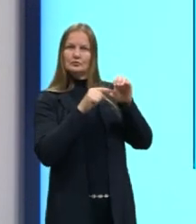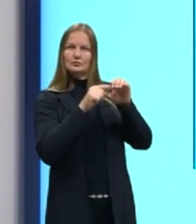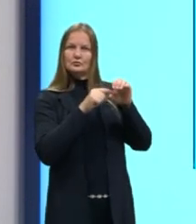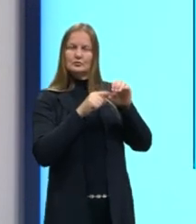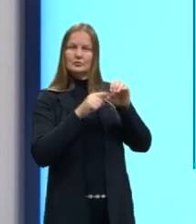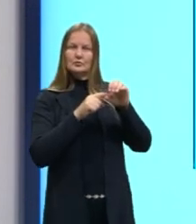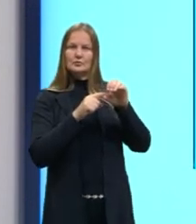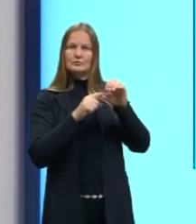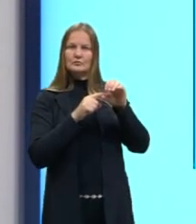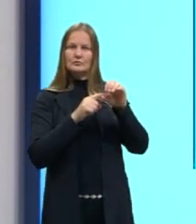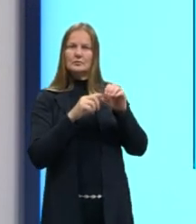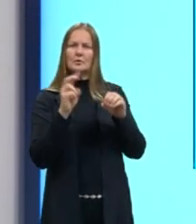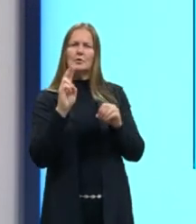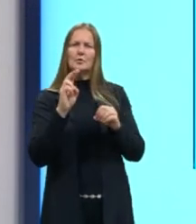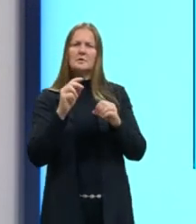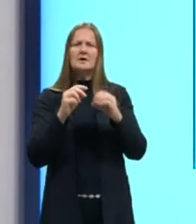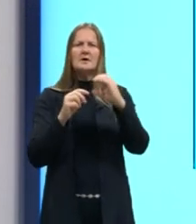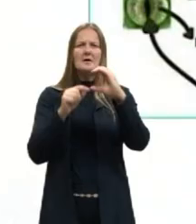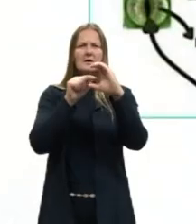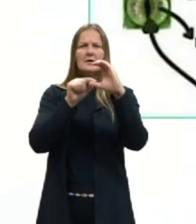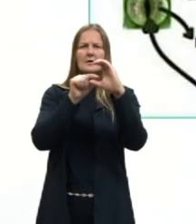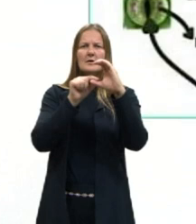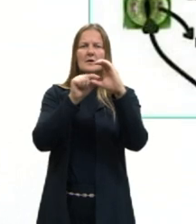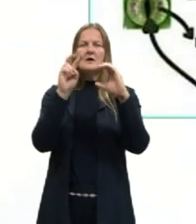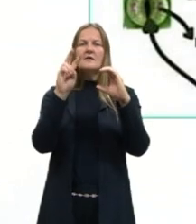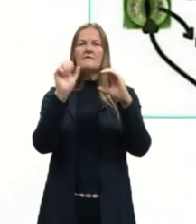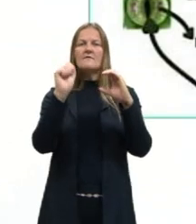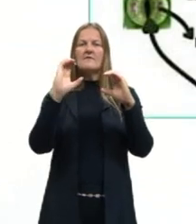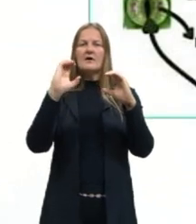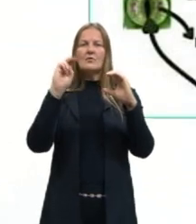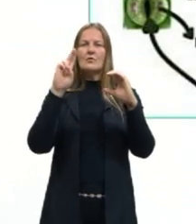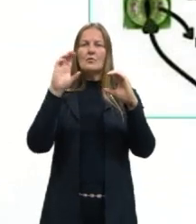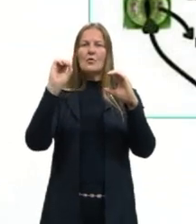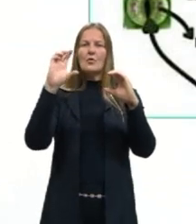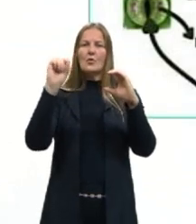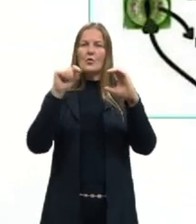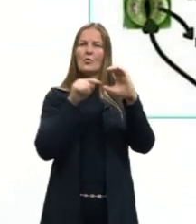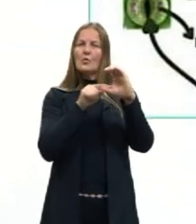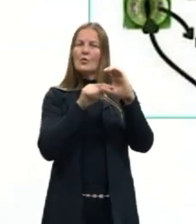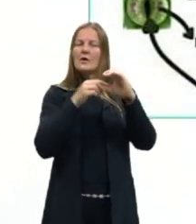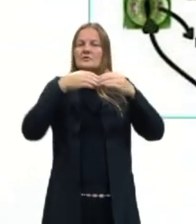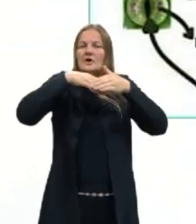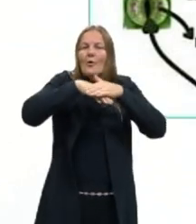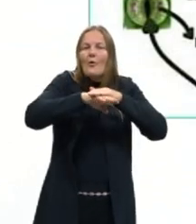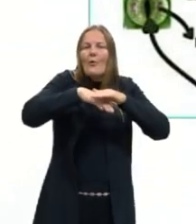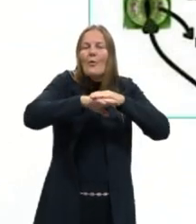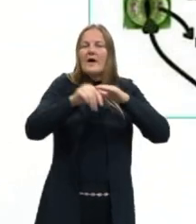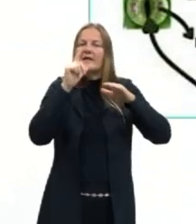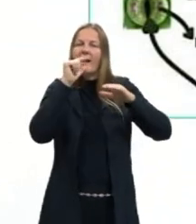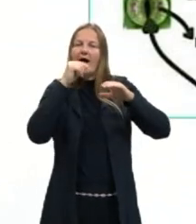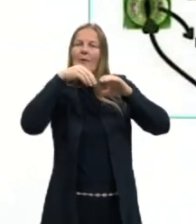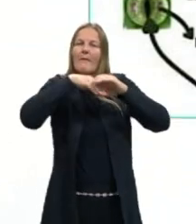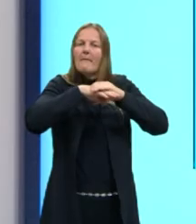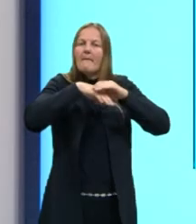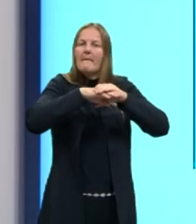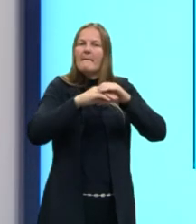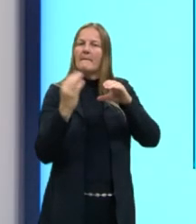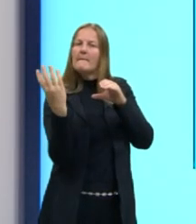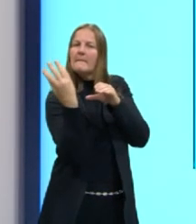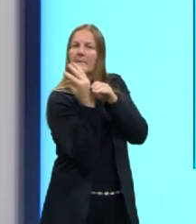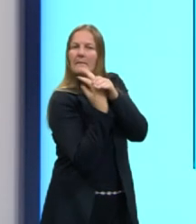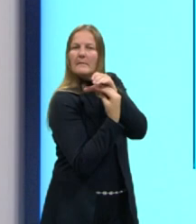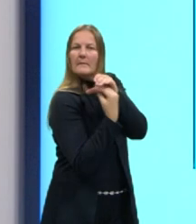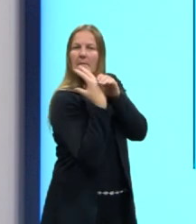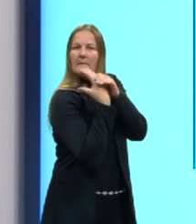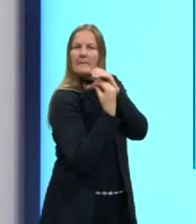o vaculo. É onde guarda ali substâncias e principalmente a água. Então, quando esse